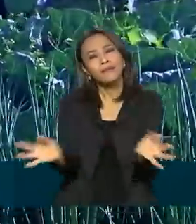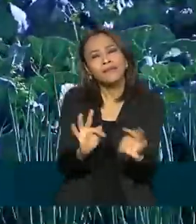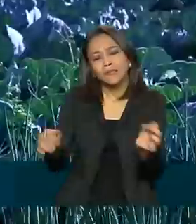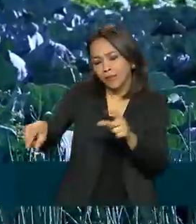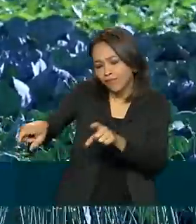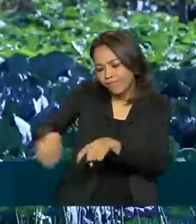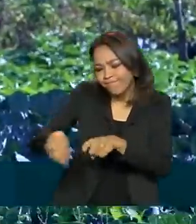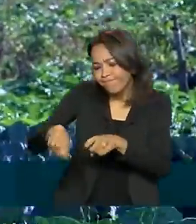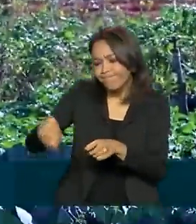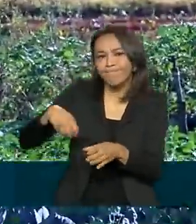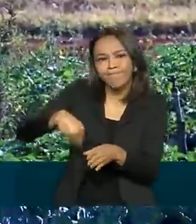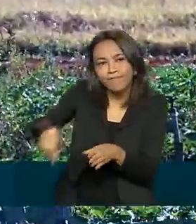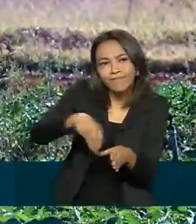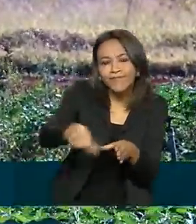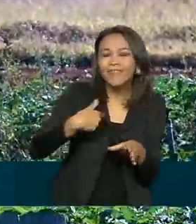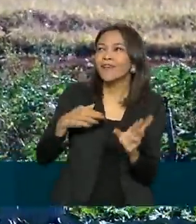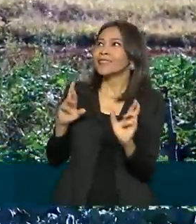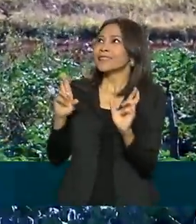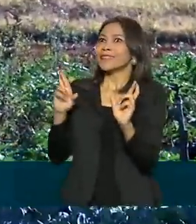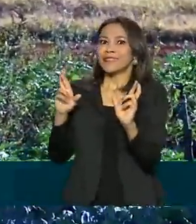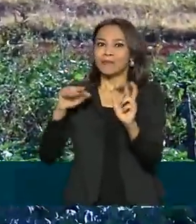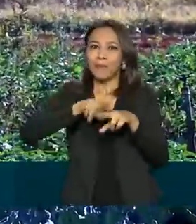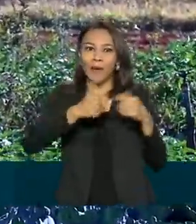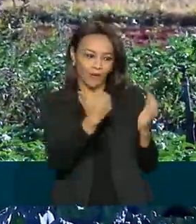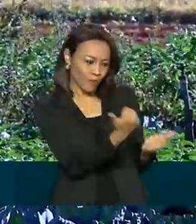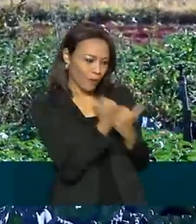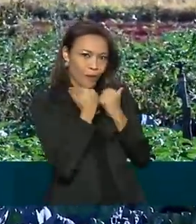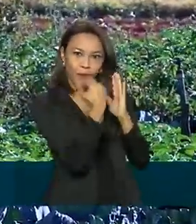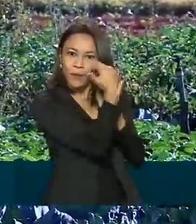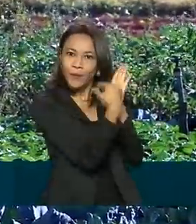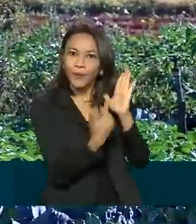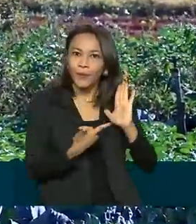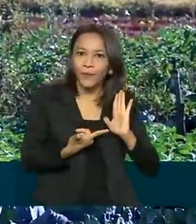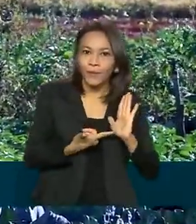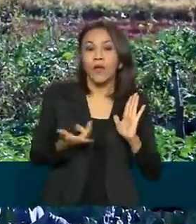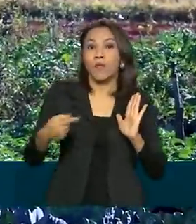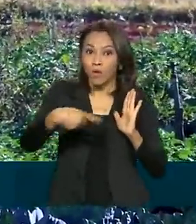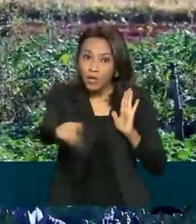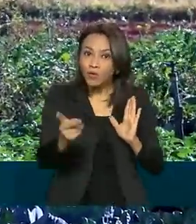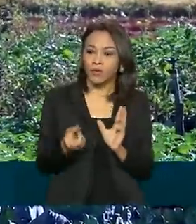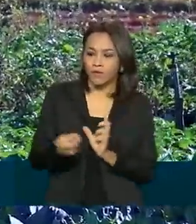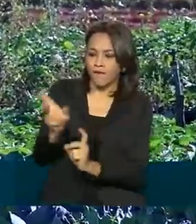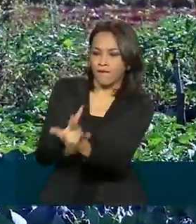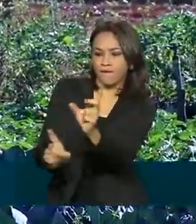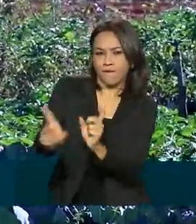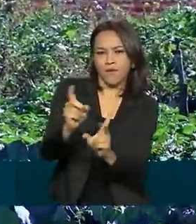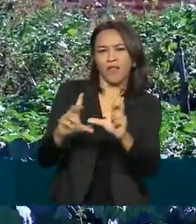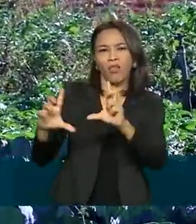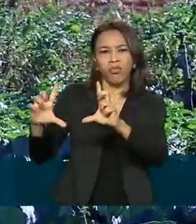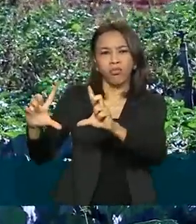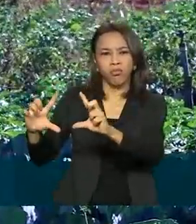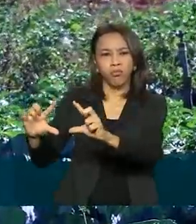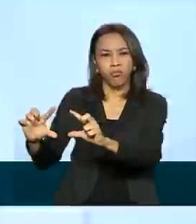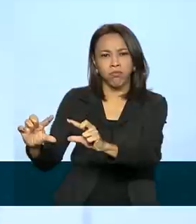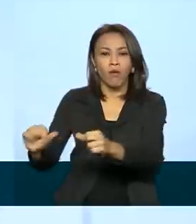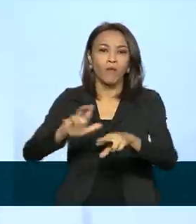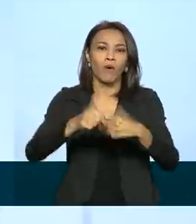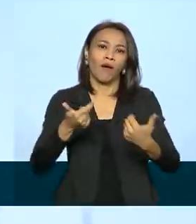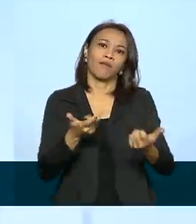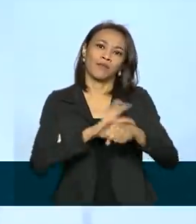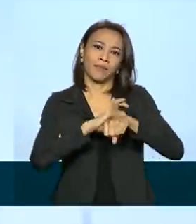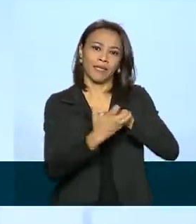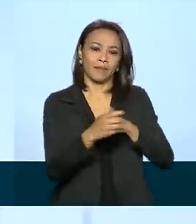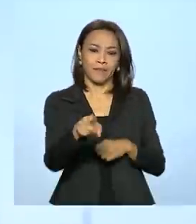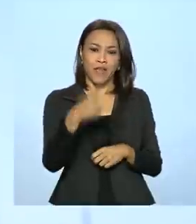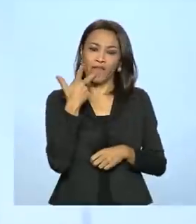viu a esperança brotar com a campanha, já que as vendas de seus produtos caíram com a pandemia. Fechou